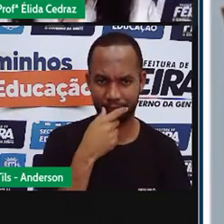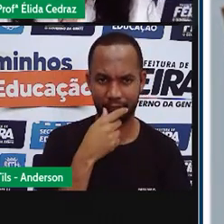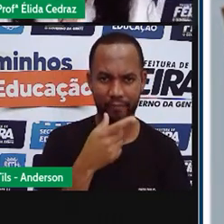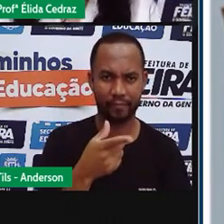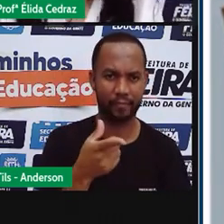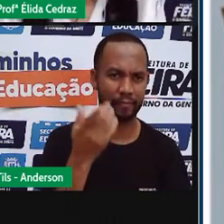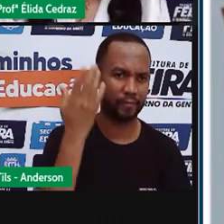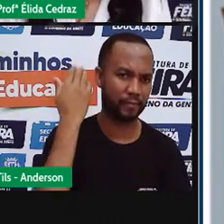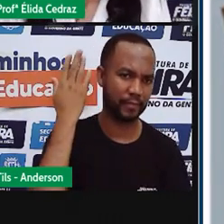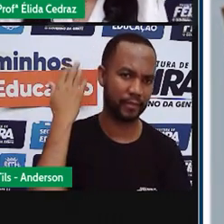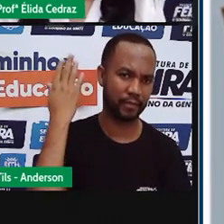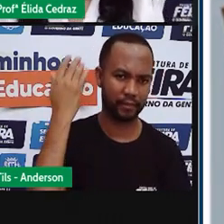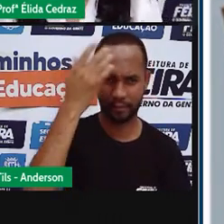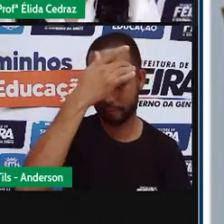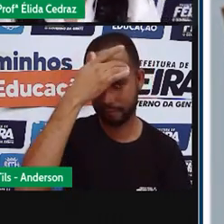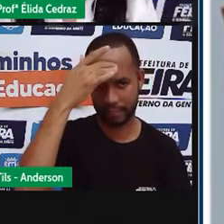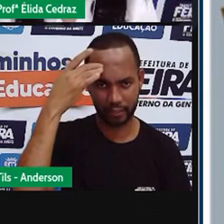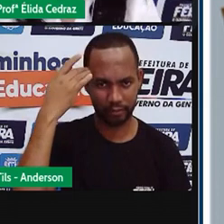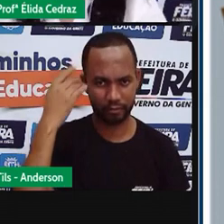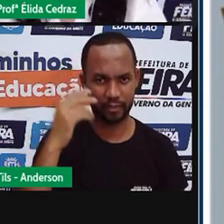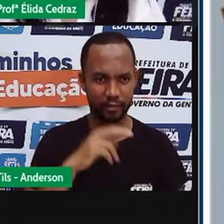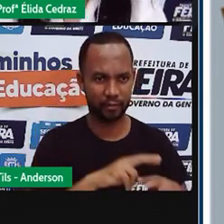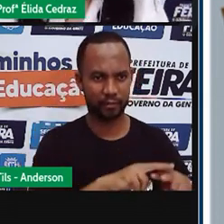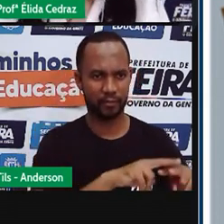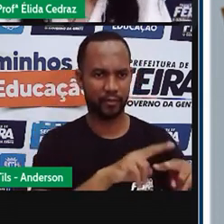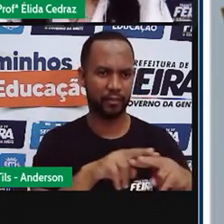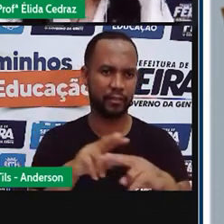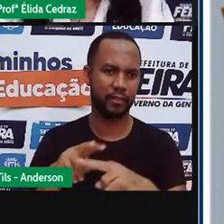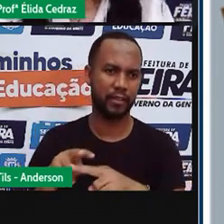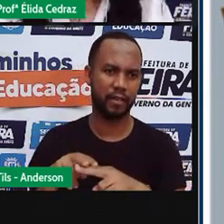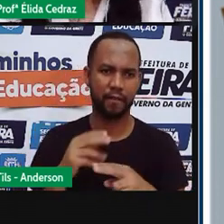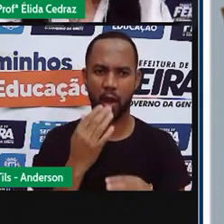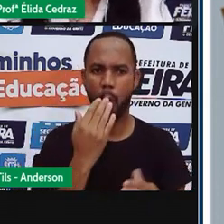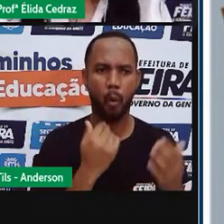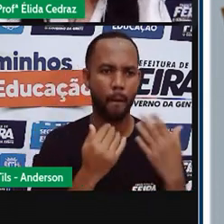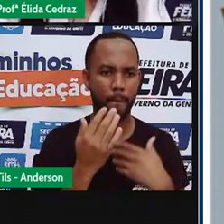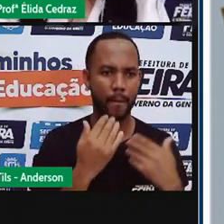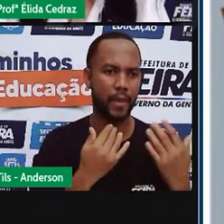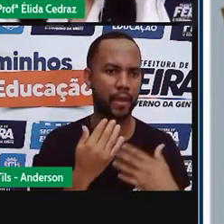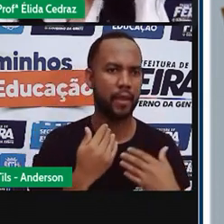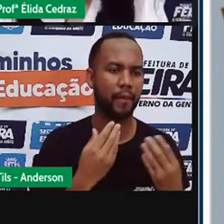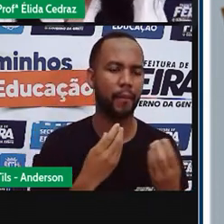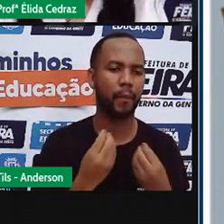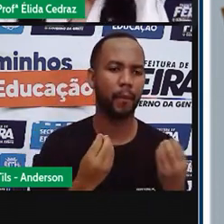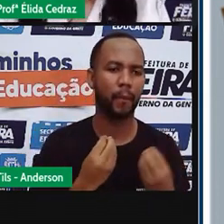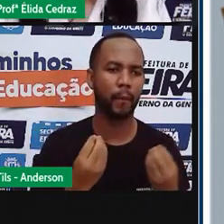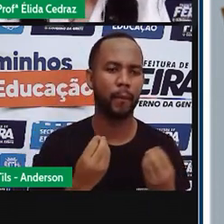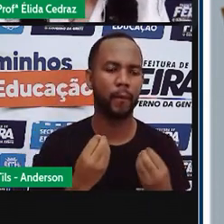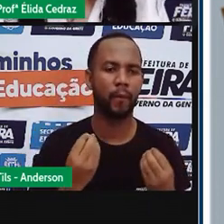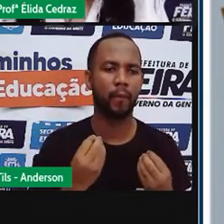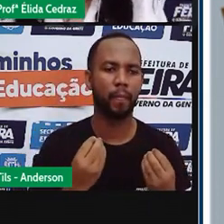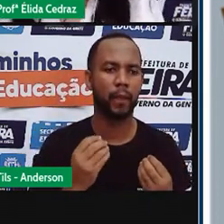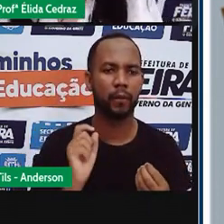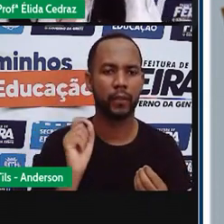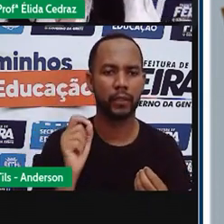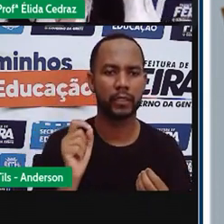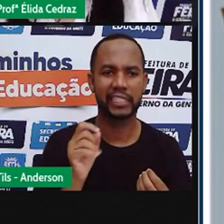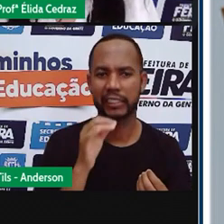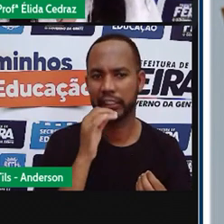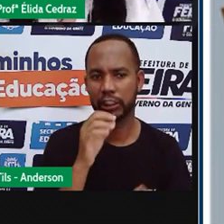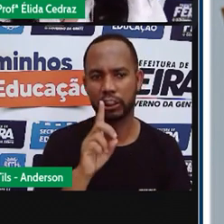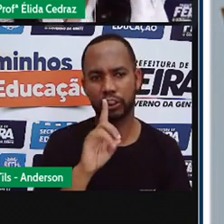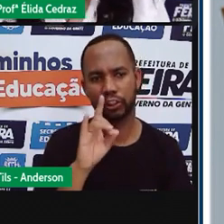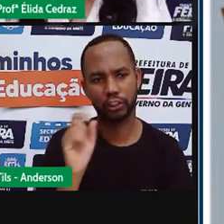Antigamente, as pessoas, quando sentavam para fazer suas refeições, elas se dialogavam como era o seu